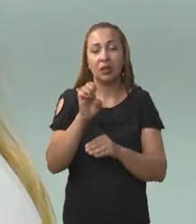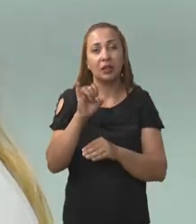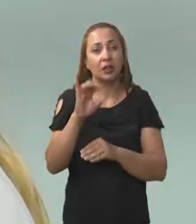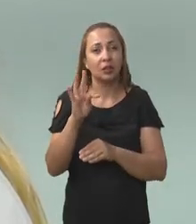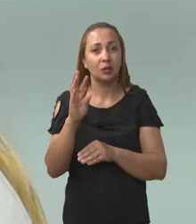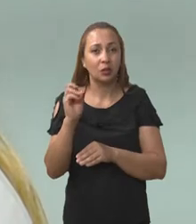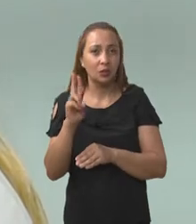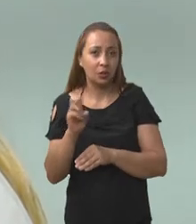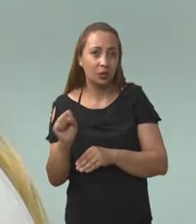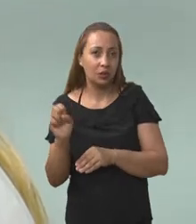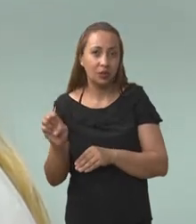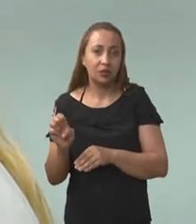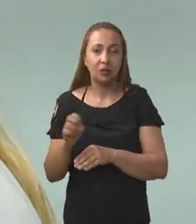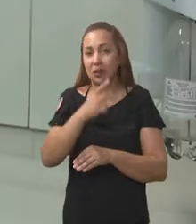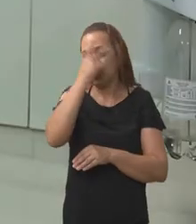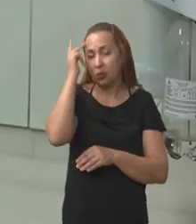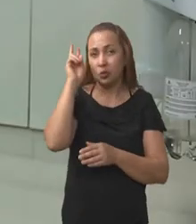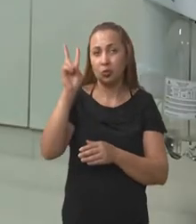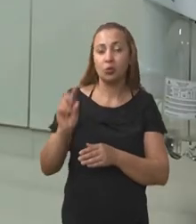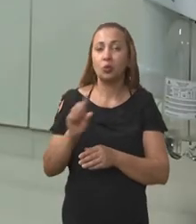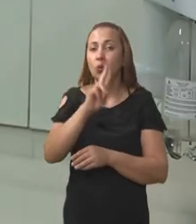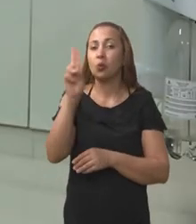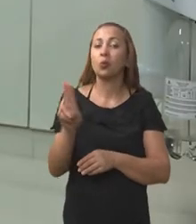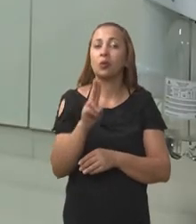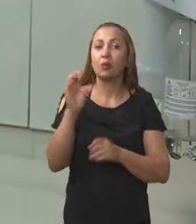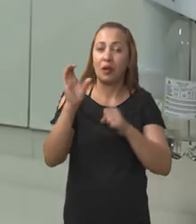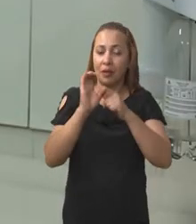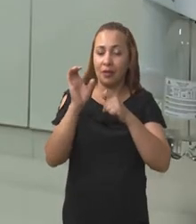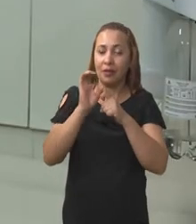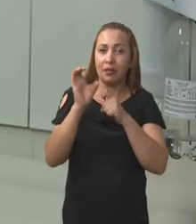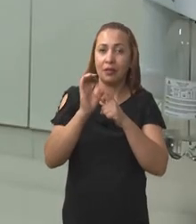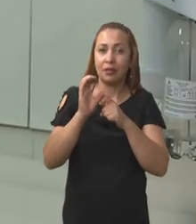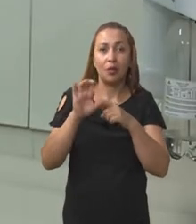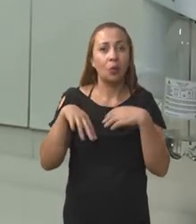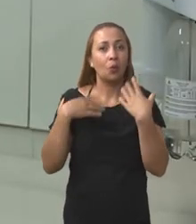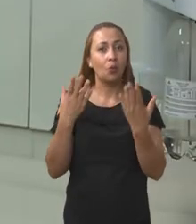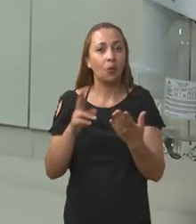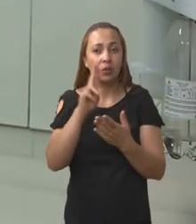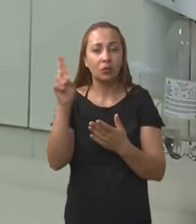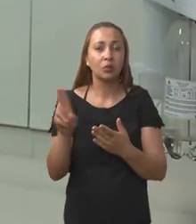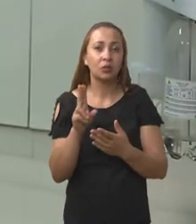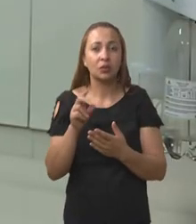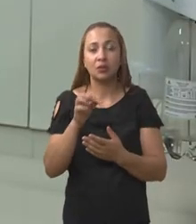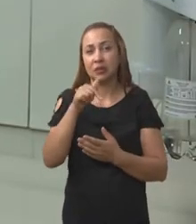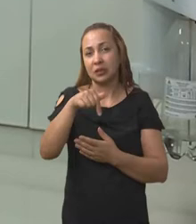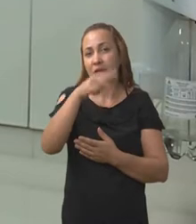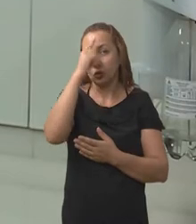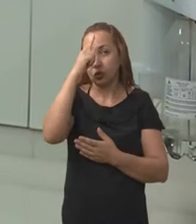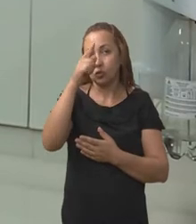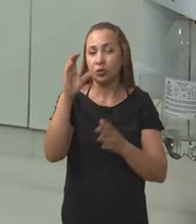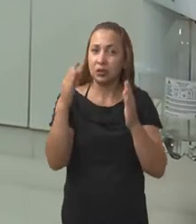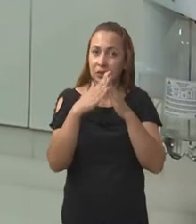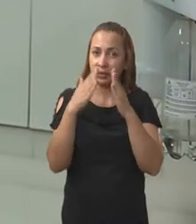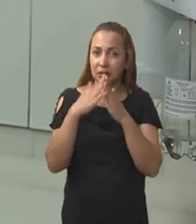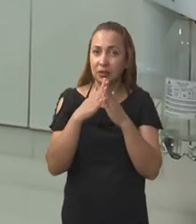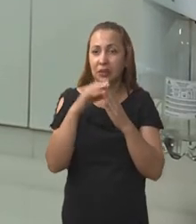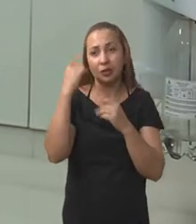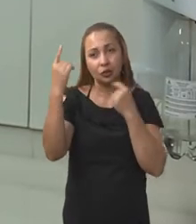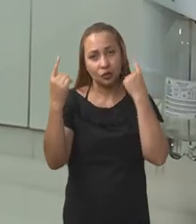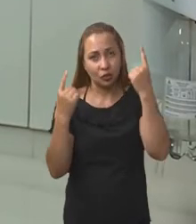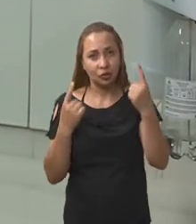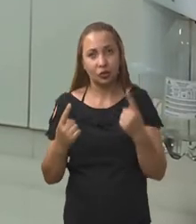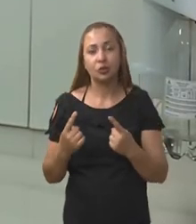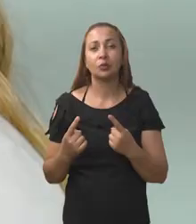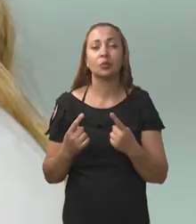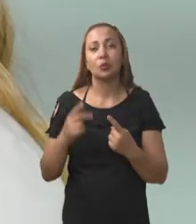O paciente fazia uso tanto aqui na clínica, quanto ele fazia o uso durante sete dias em casa, de cada